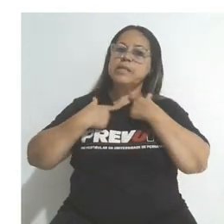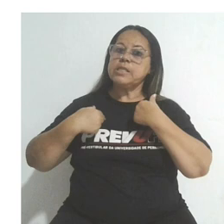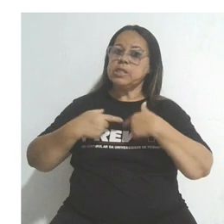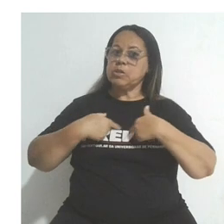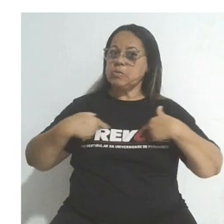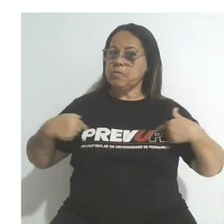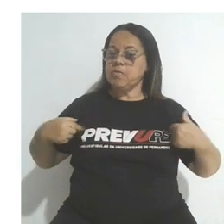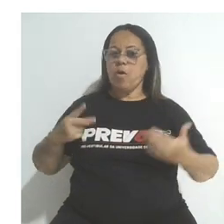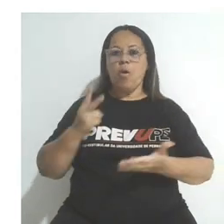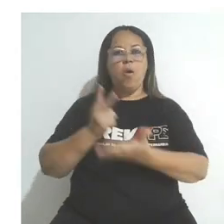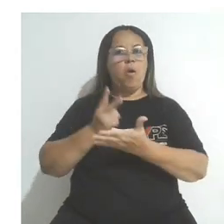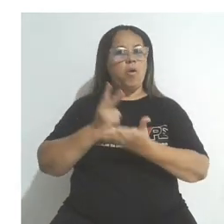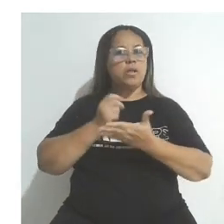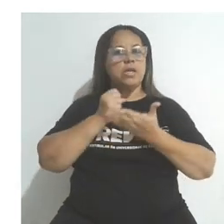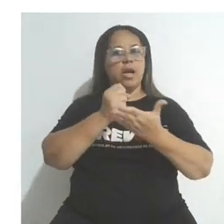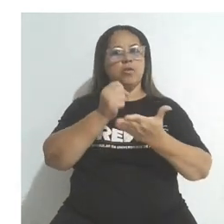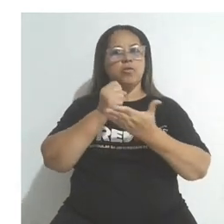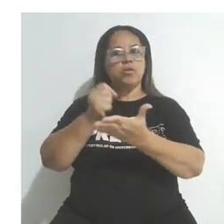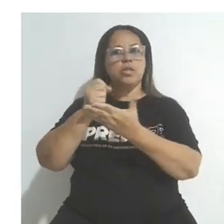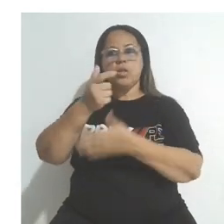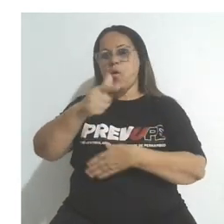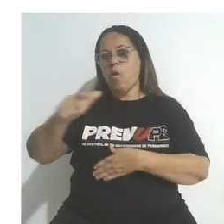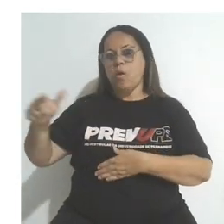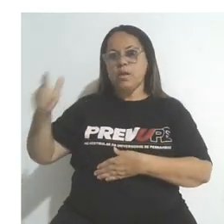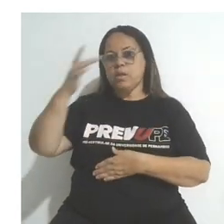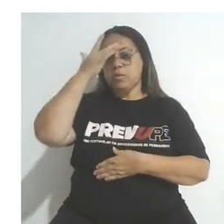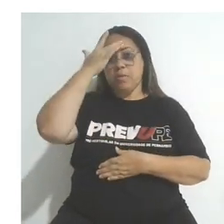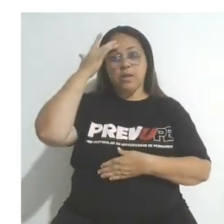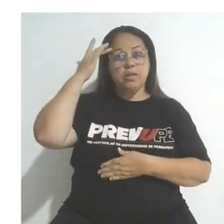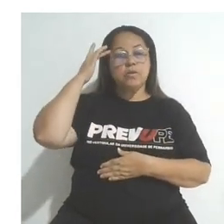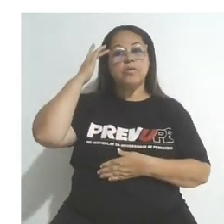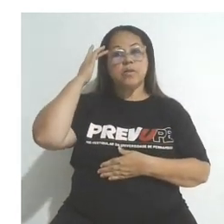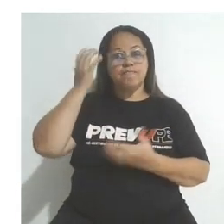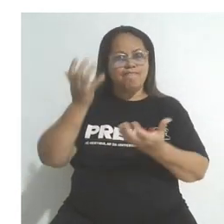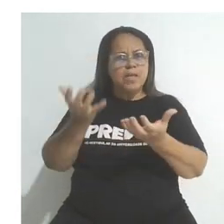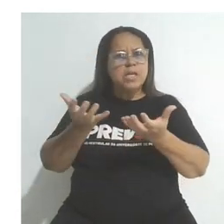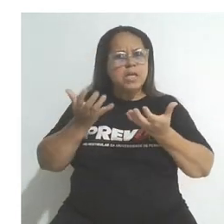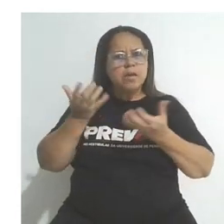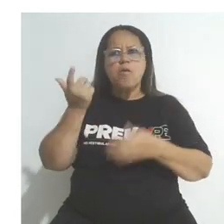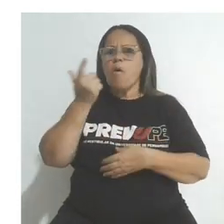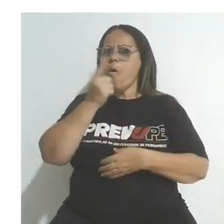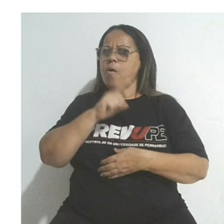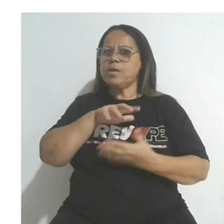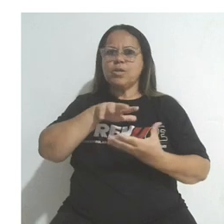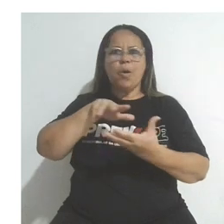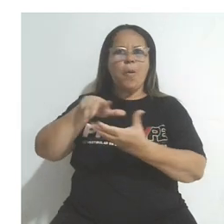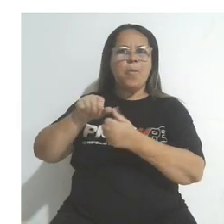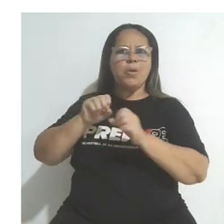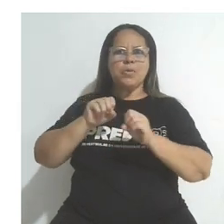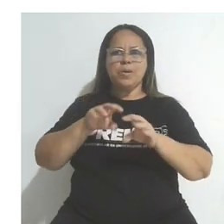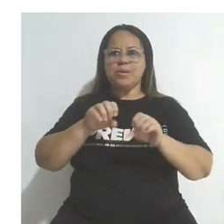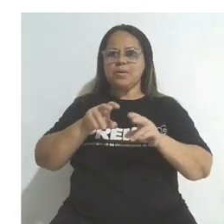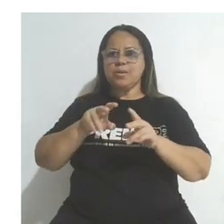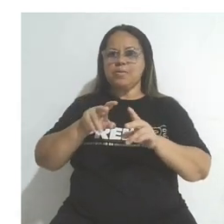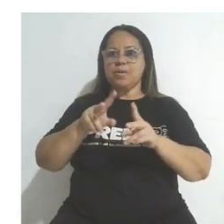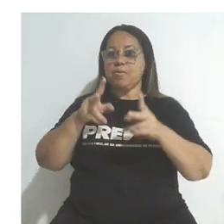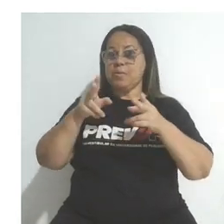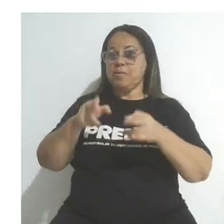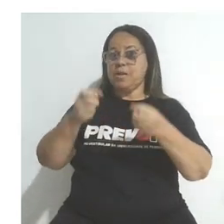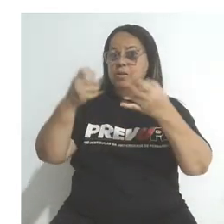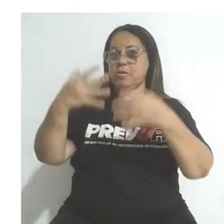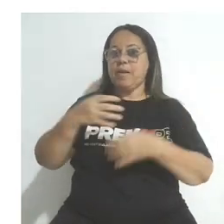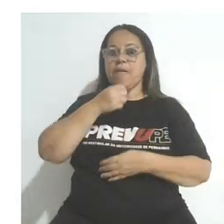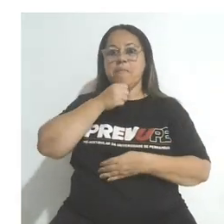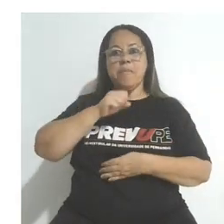o Prevup continue ajudando vários outros alunos que querem conquistar o mundo com a educação. Porque,